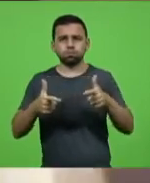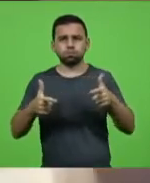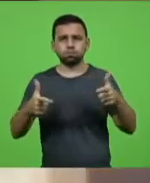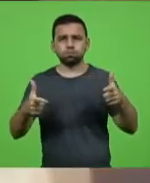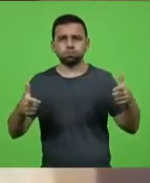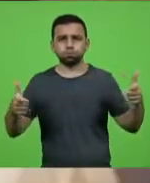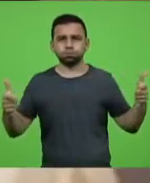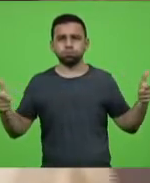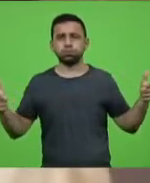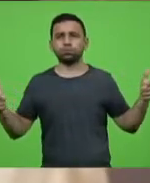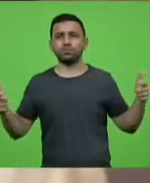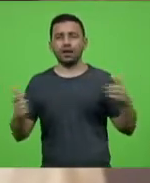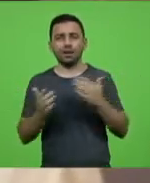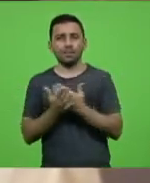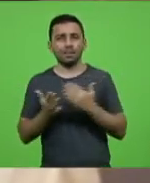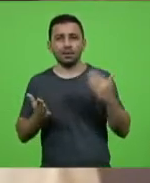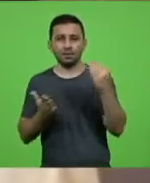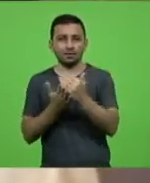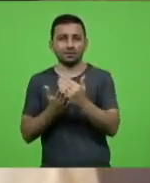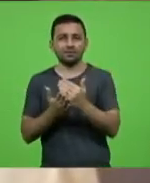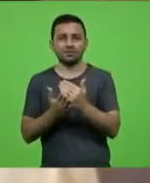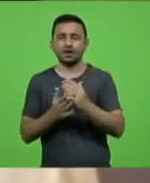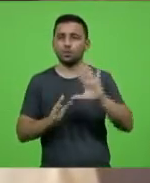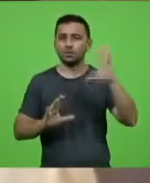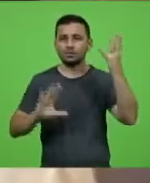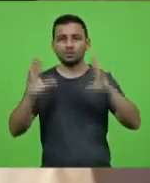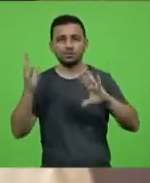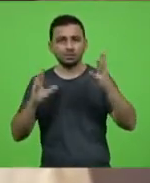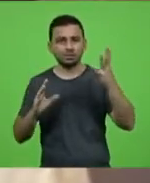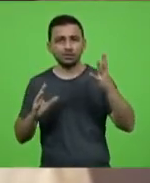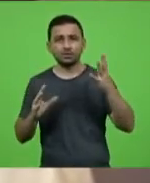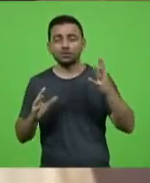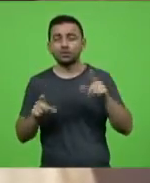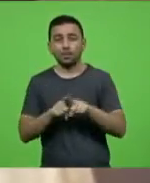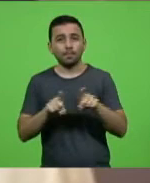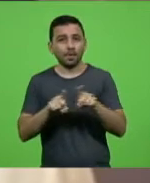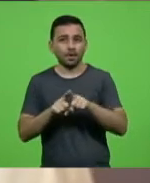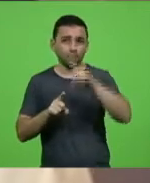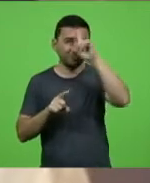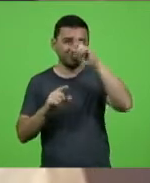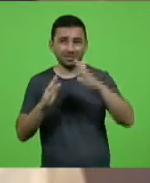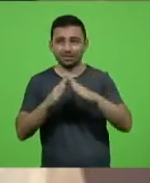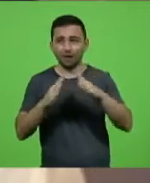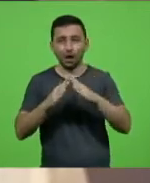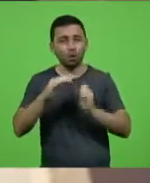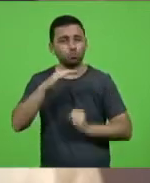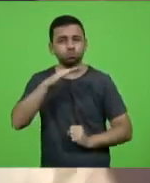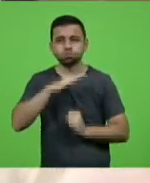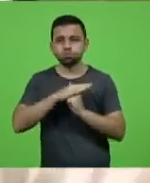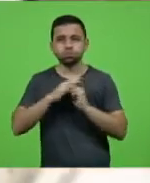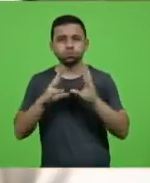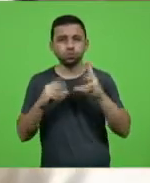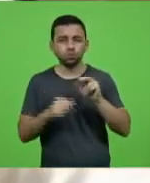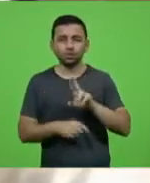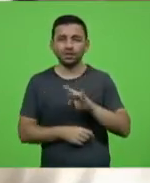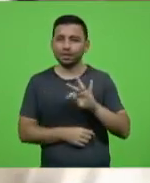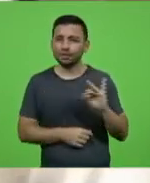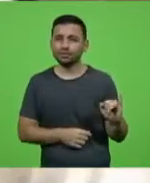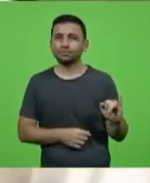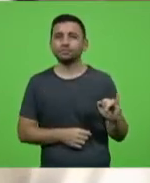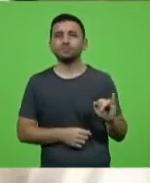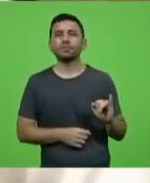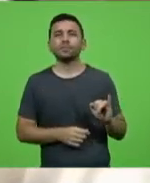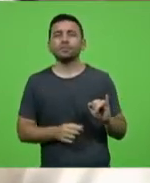descontrolado que está acontecendo dos casos de Covid, com a superlotação dos leitos de UTIs, há sim uma